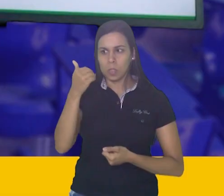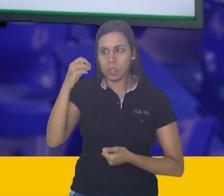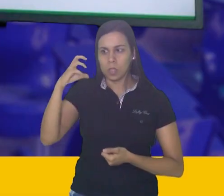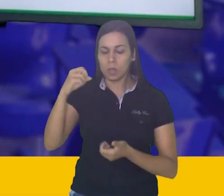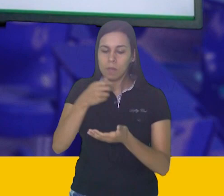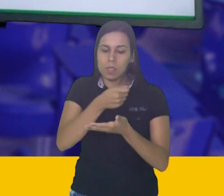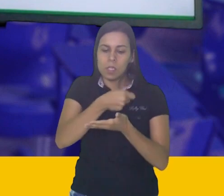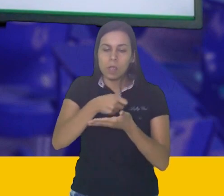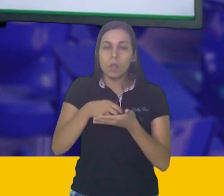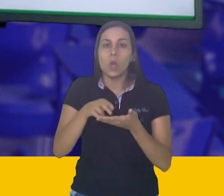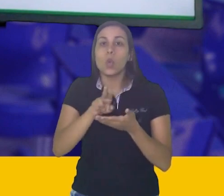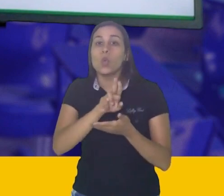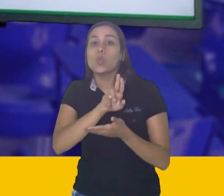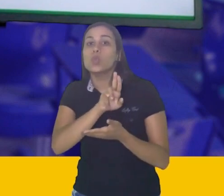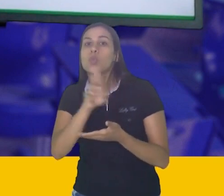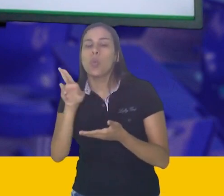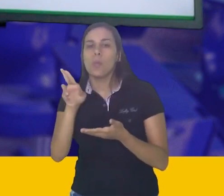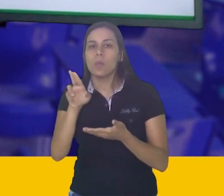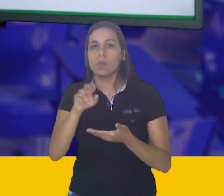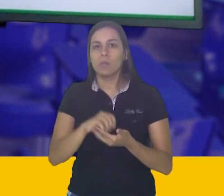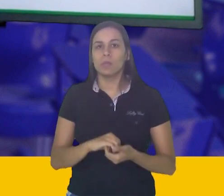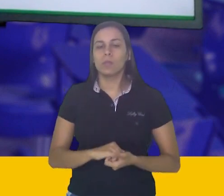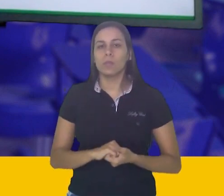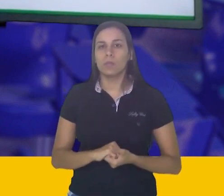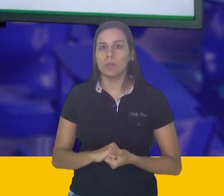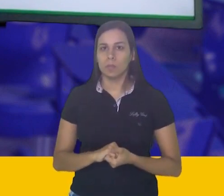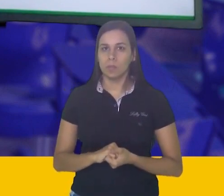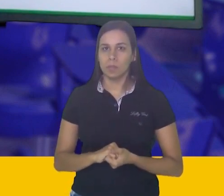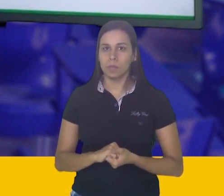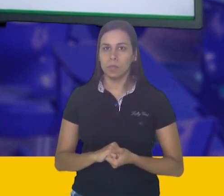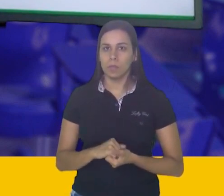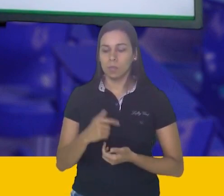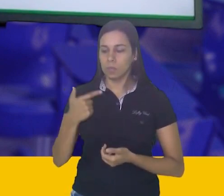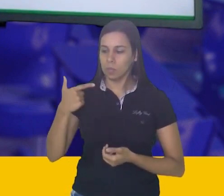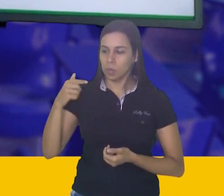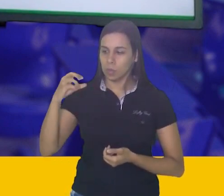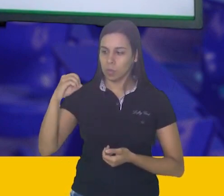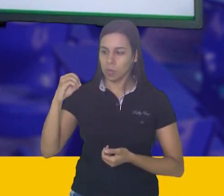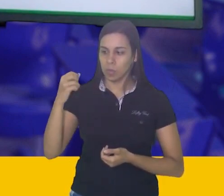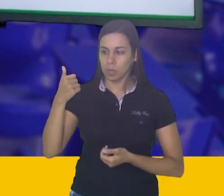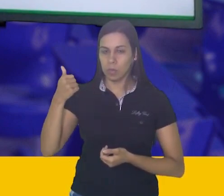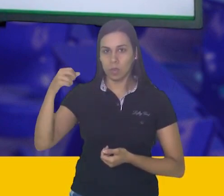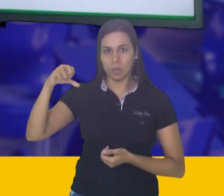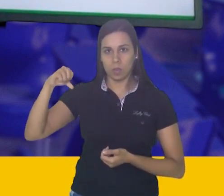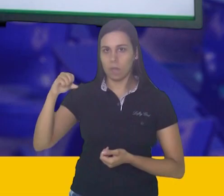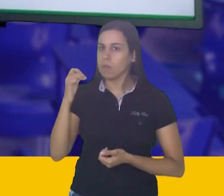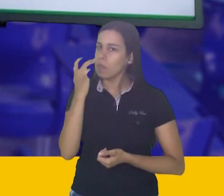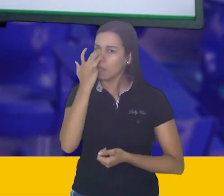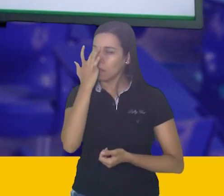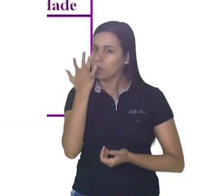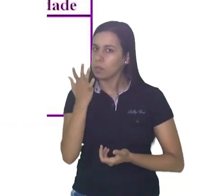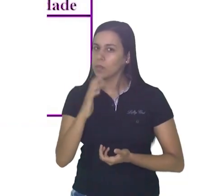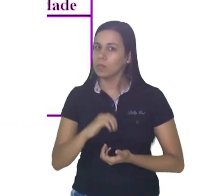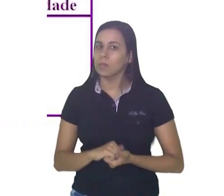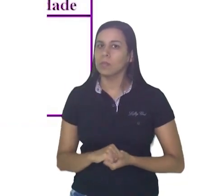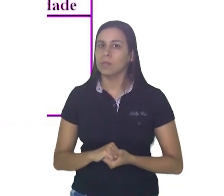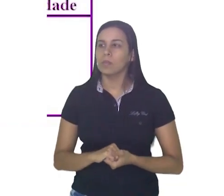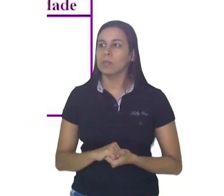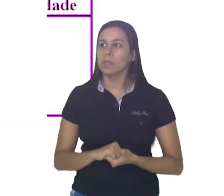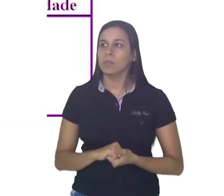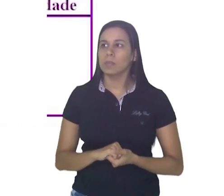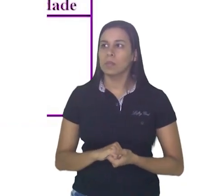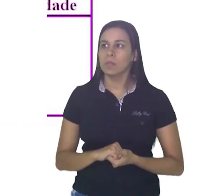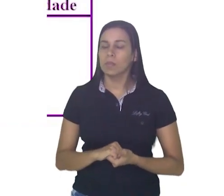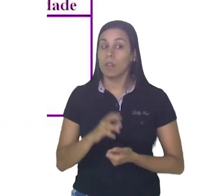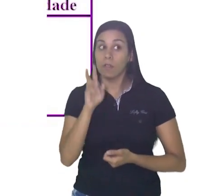Você vai apenas escrever como a gente lê. Escreveu o nome. 2019. Facinho essa, não é? Vejam aí